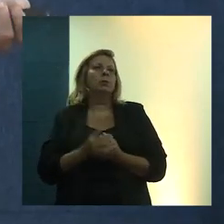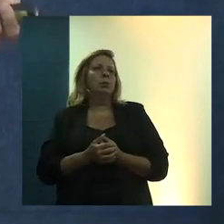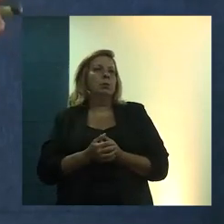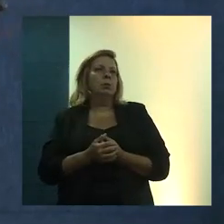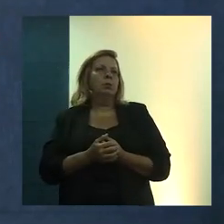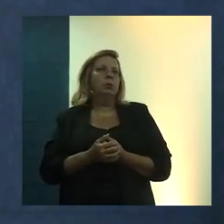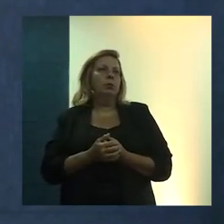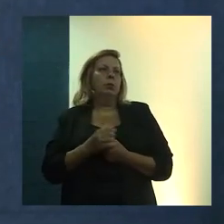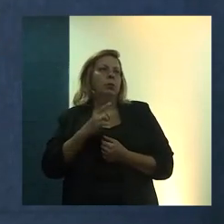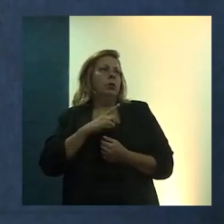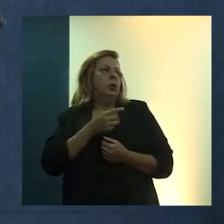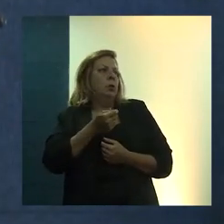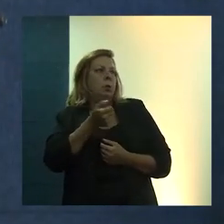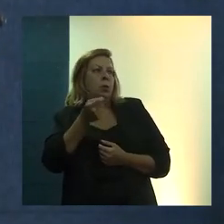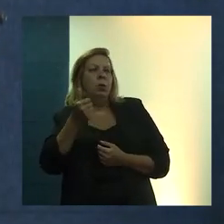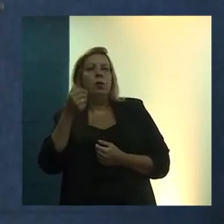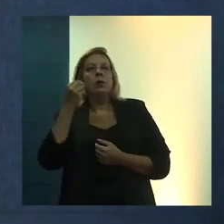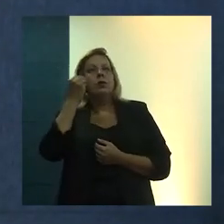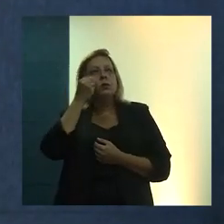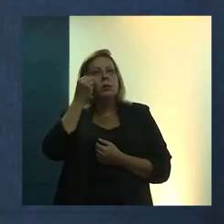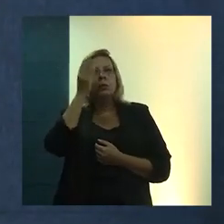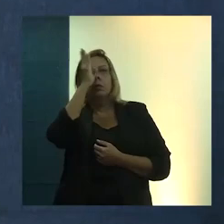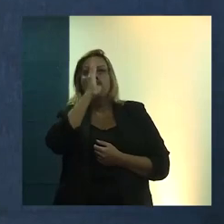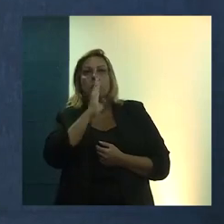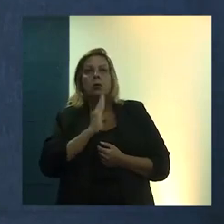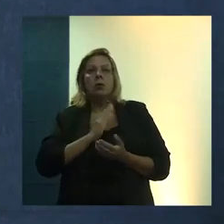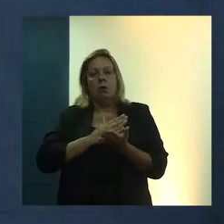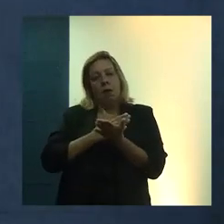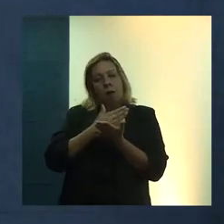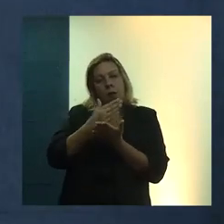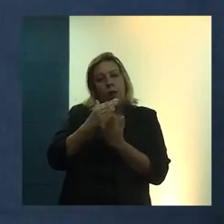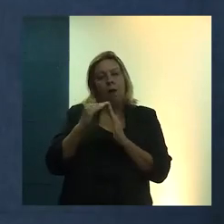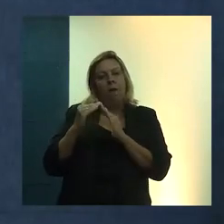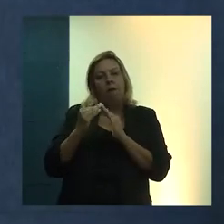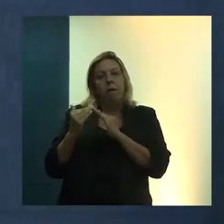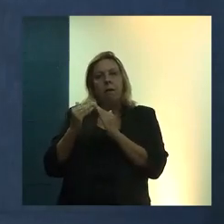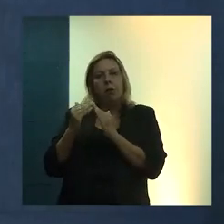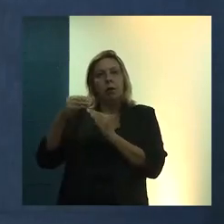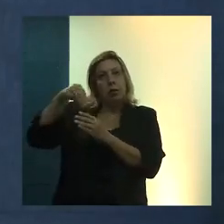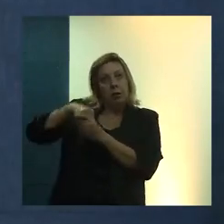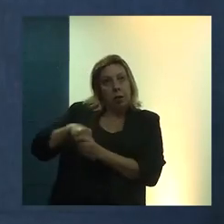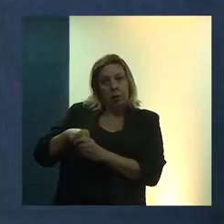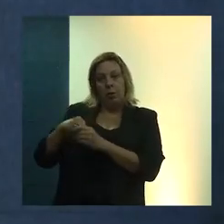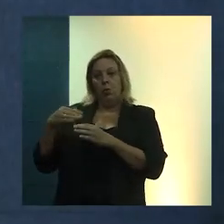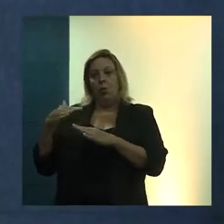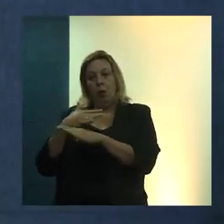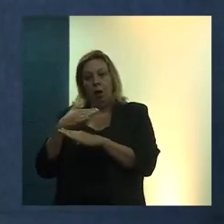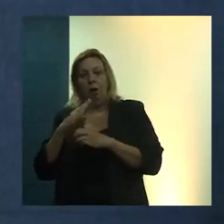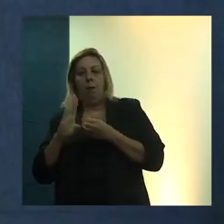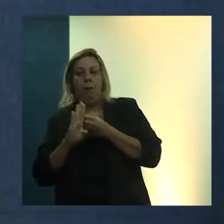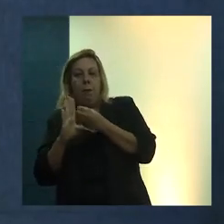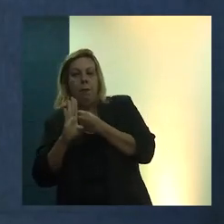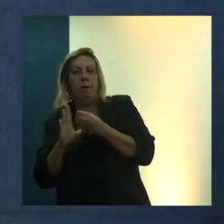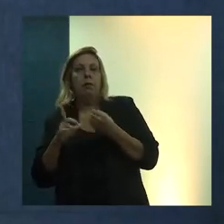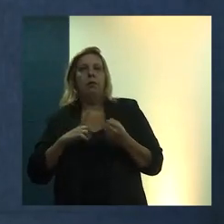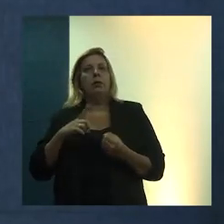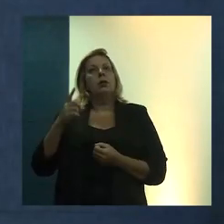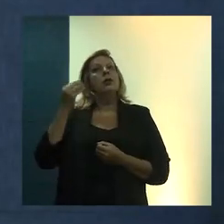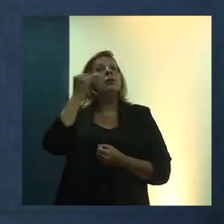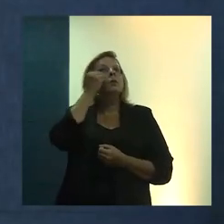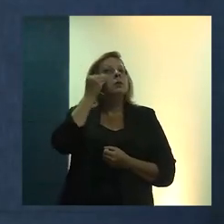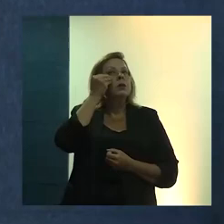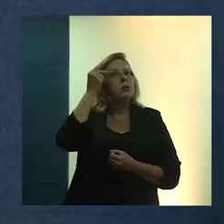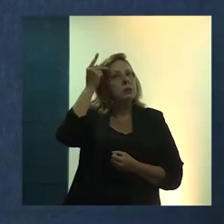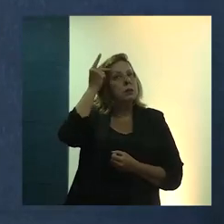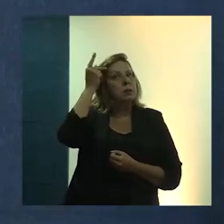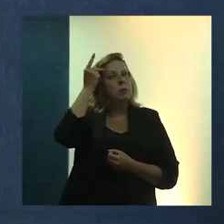Tínhamos poucas experiências no Brasil. Era um momento que estava nascendo o Favela Bairro. Tínhamos uma experiência maravilhosa de São Paulo, de autogestão, uma